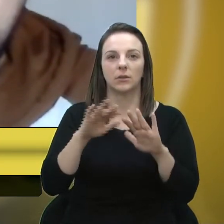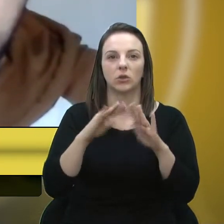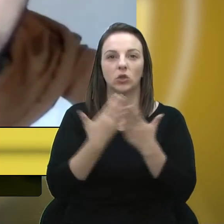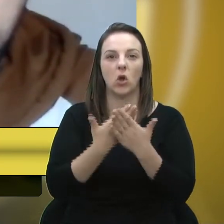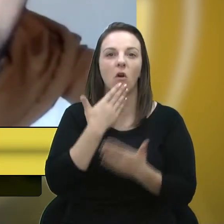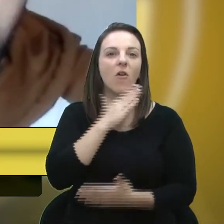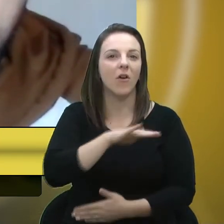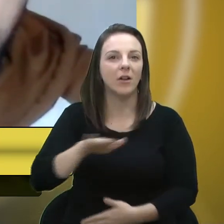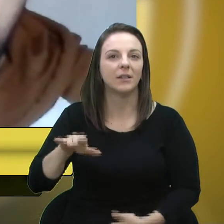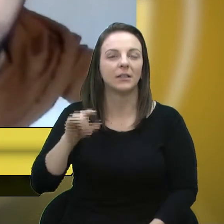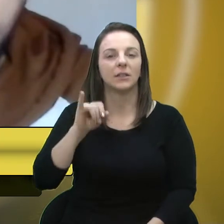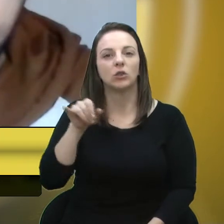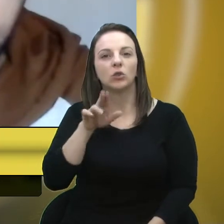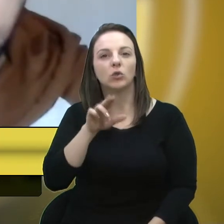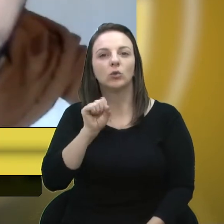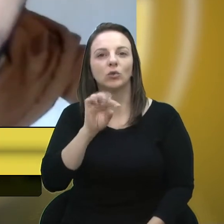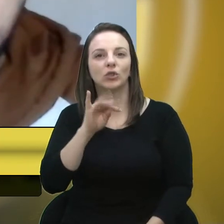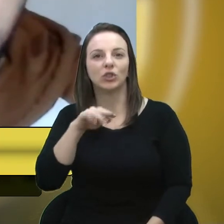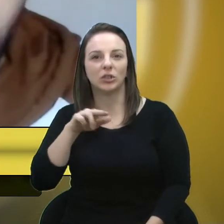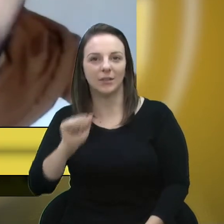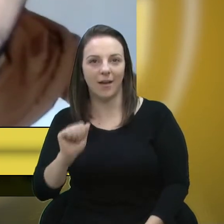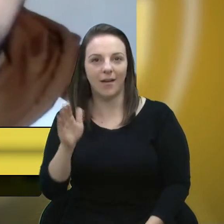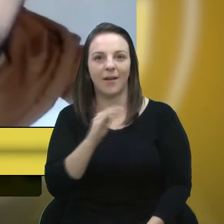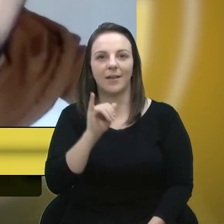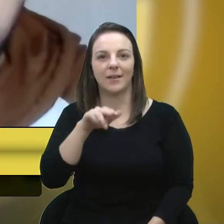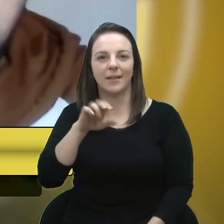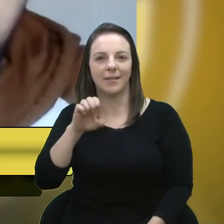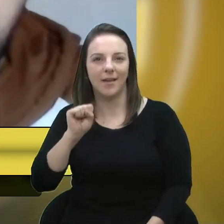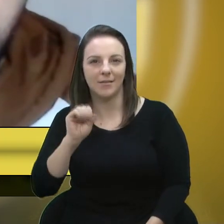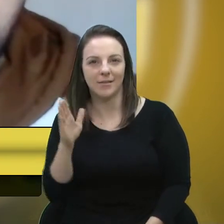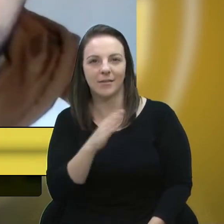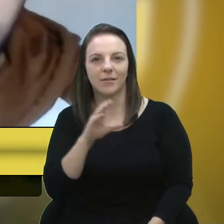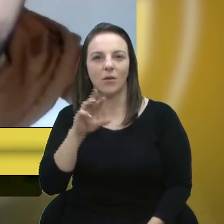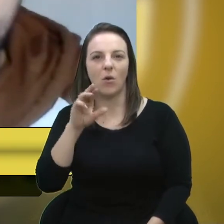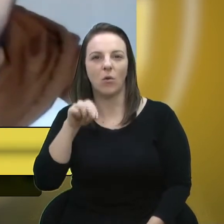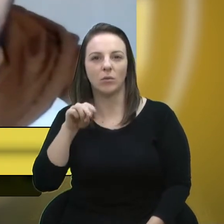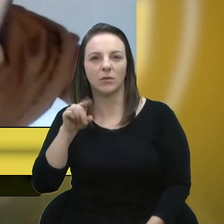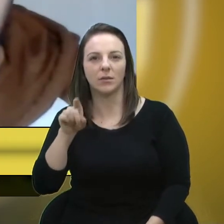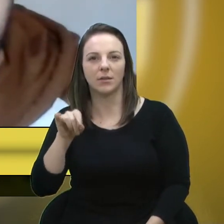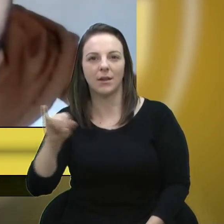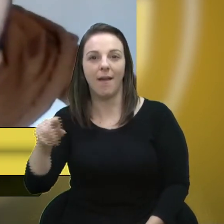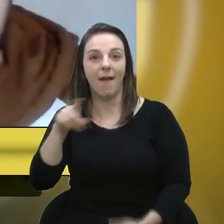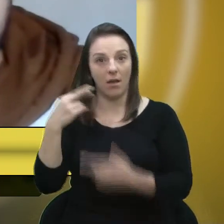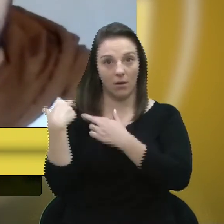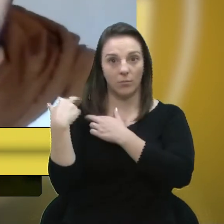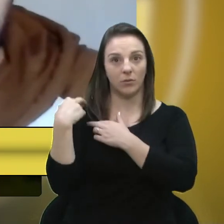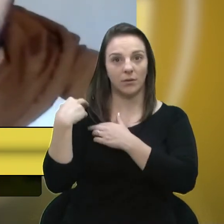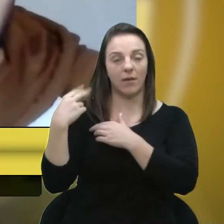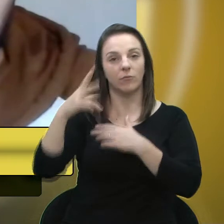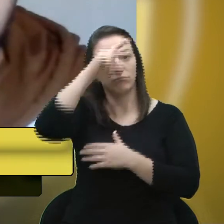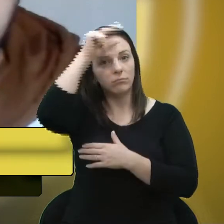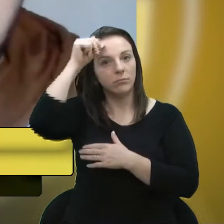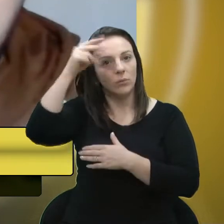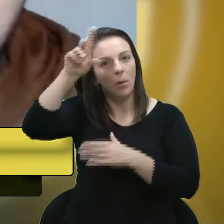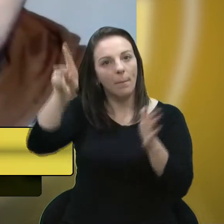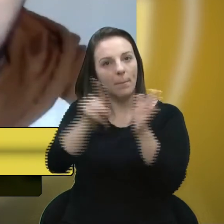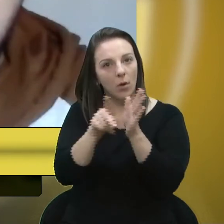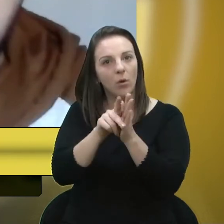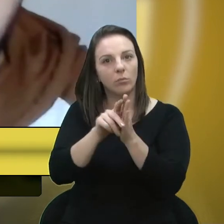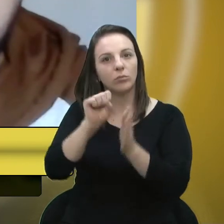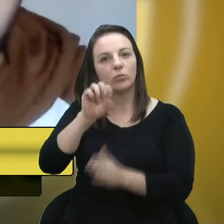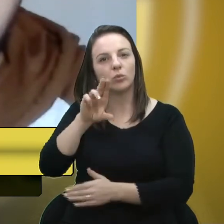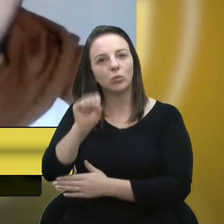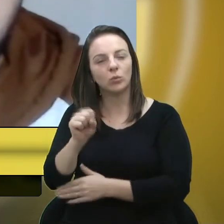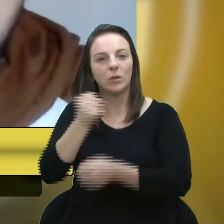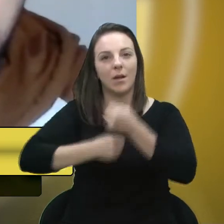responsável pela municipalização. É uma das pessoas que trabalhou pela municipalização do SUS. E o ano passado nós perdemos a